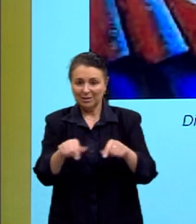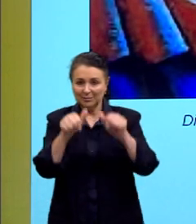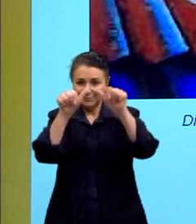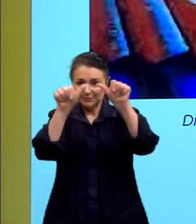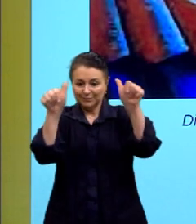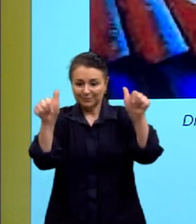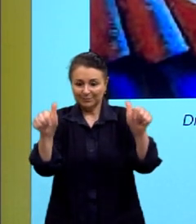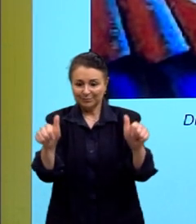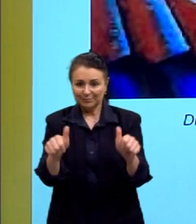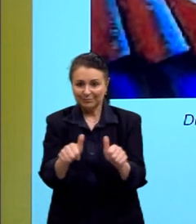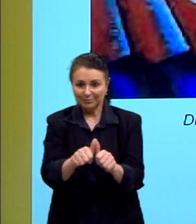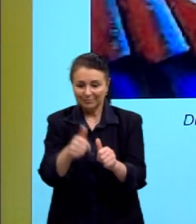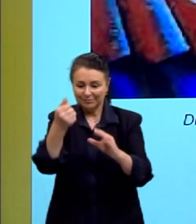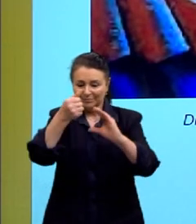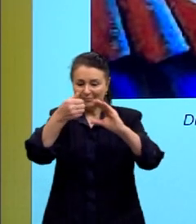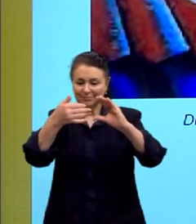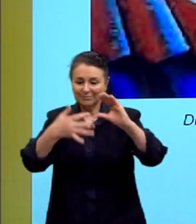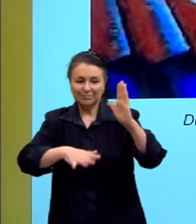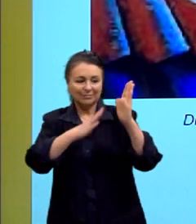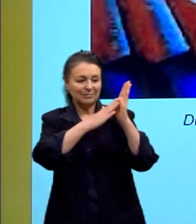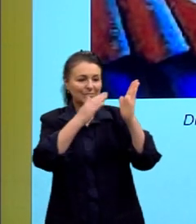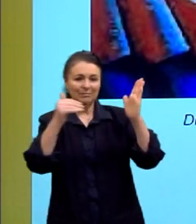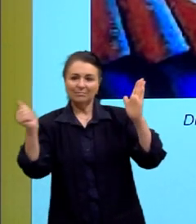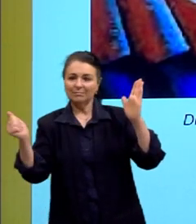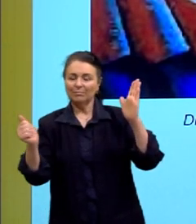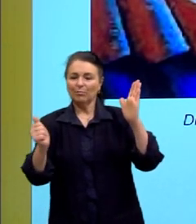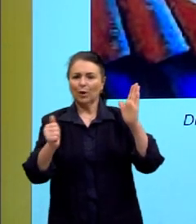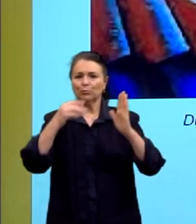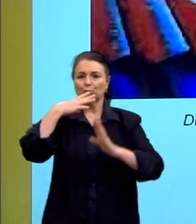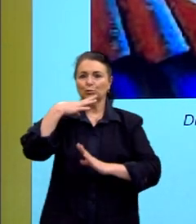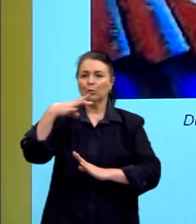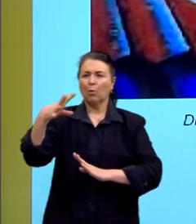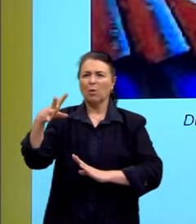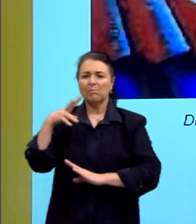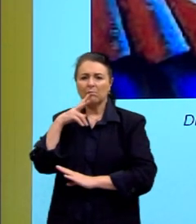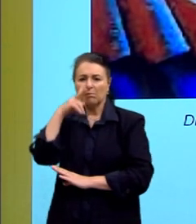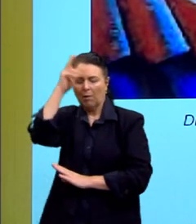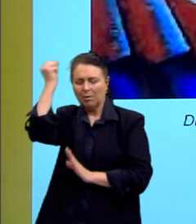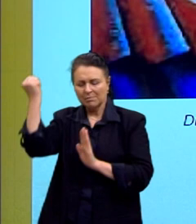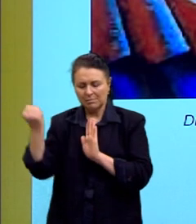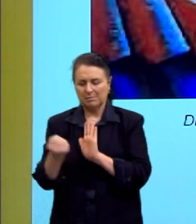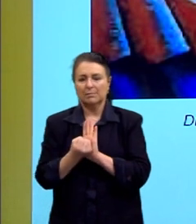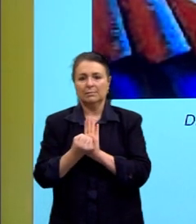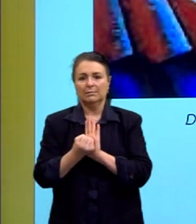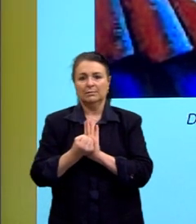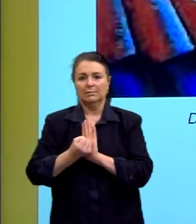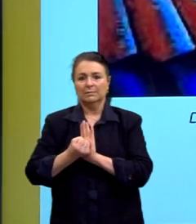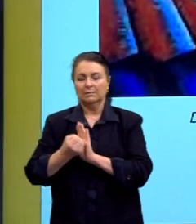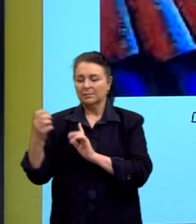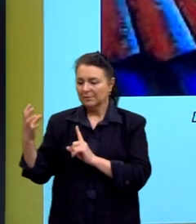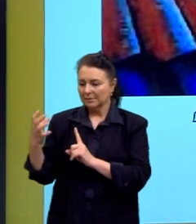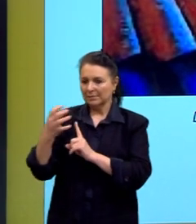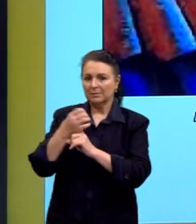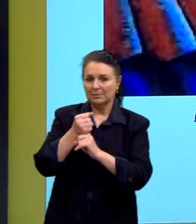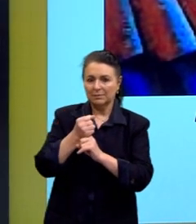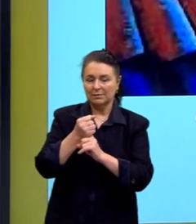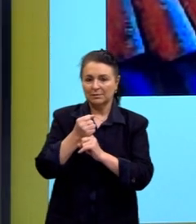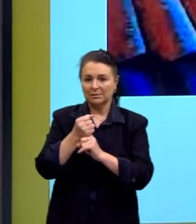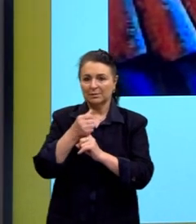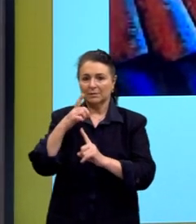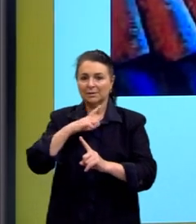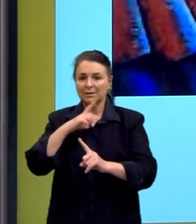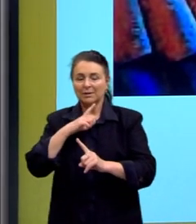característica estética de cores fortes, marcantes, predominando essas cores quentes, em